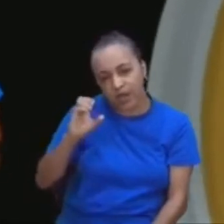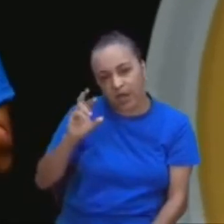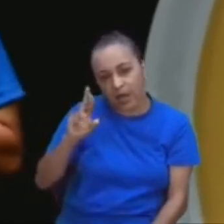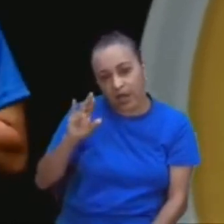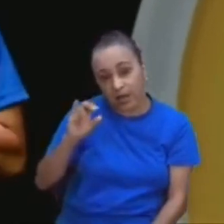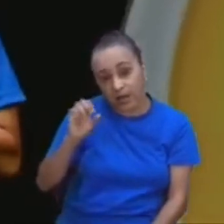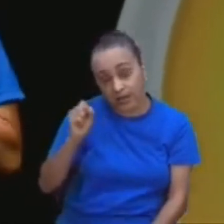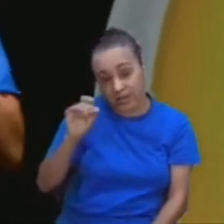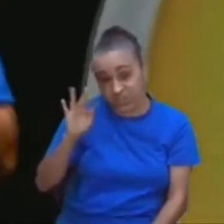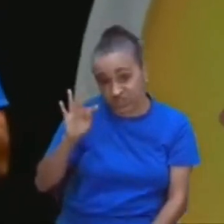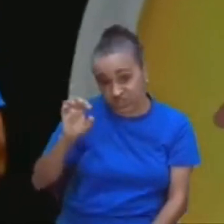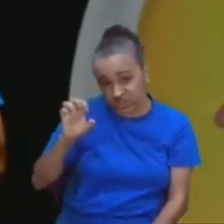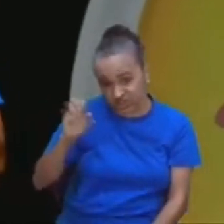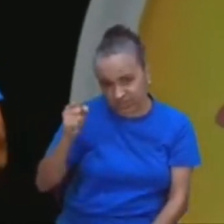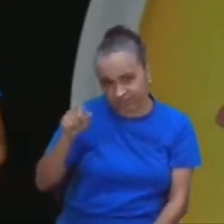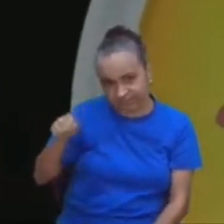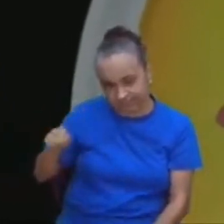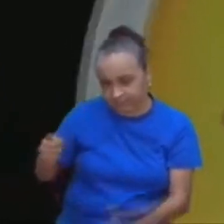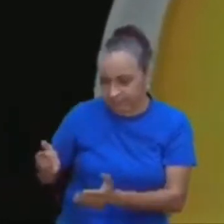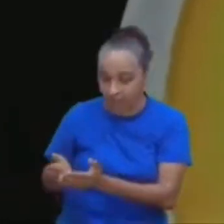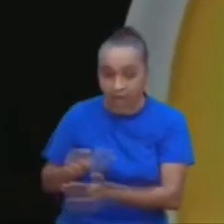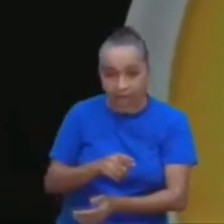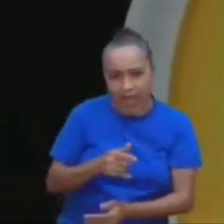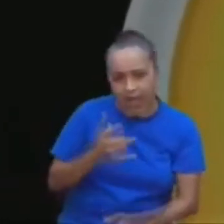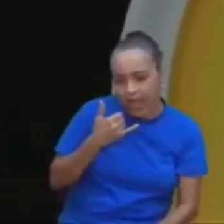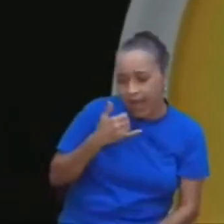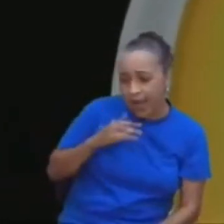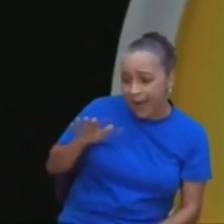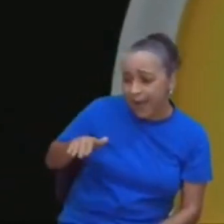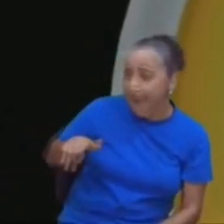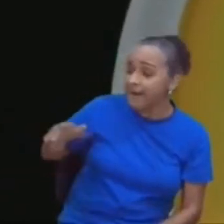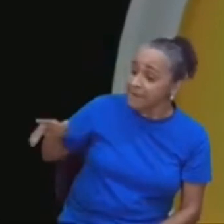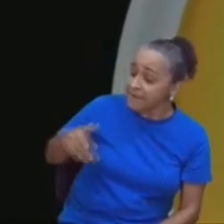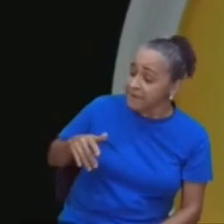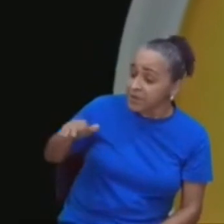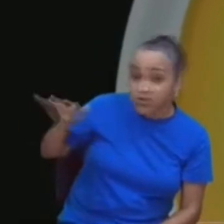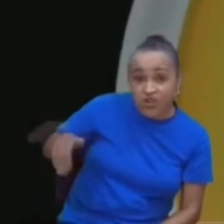aí esse barco, é chamado, para fazer o resgate, que era o trabalho dele,